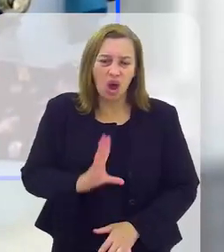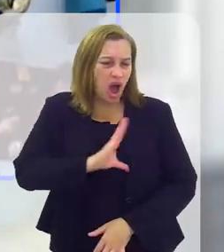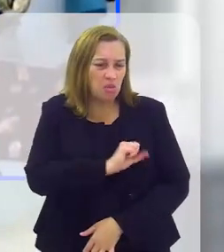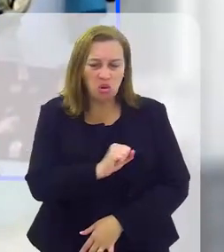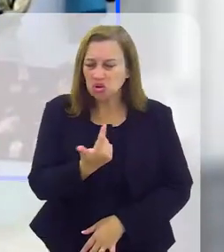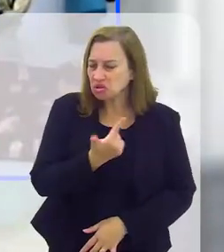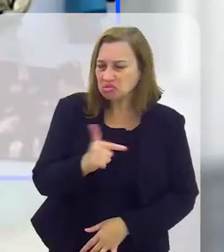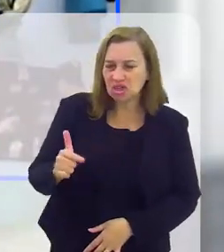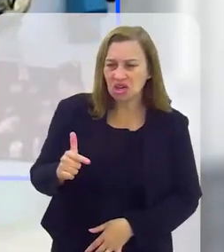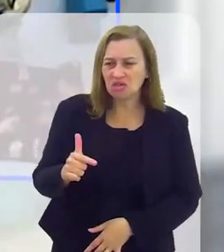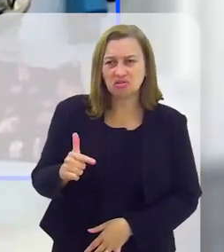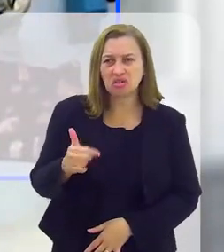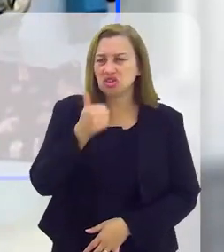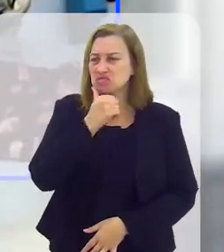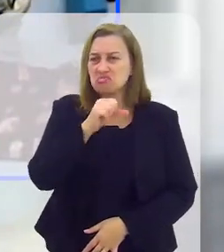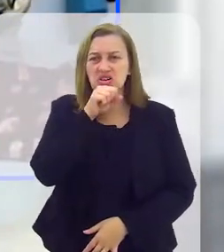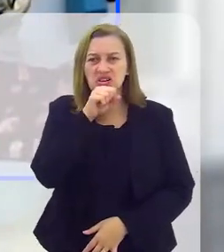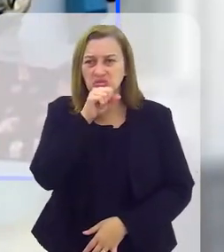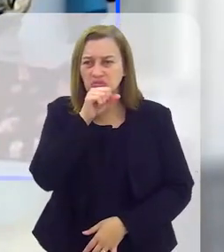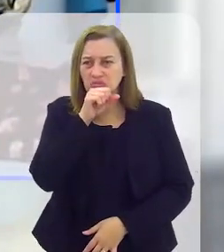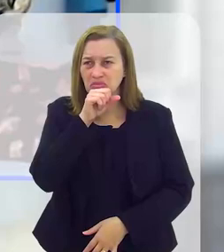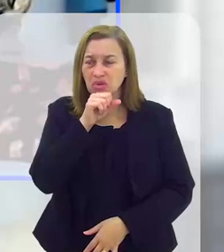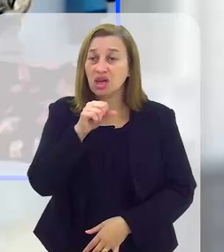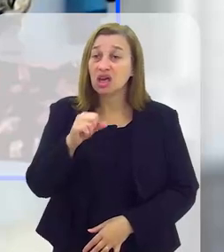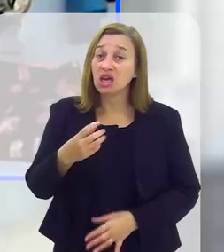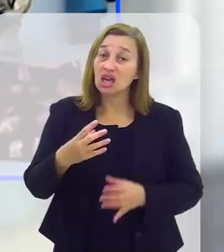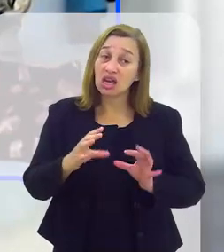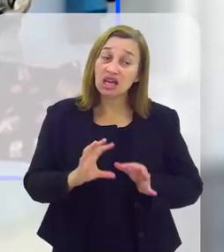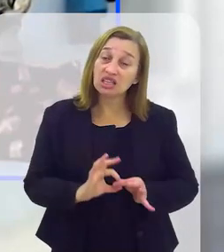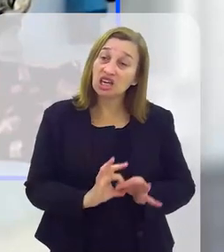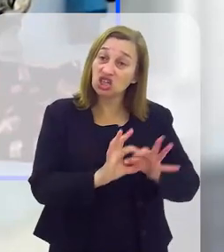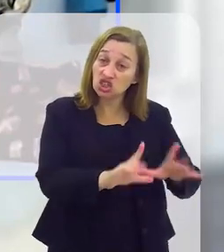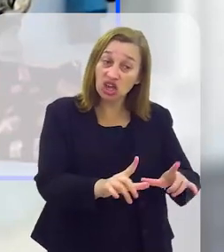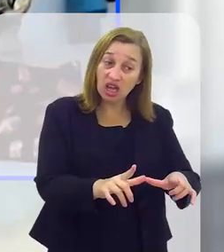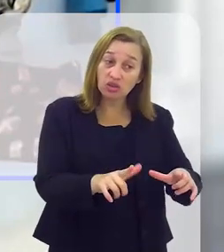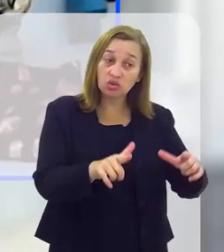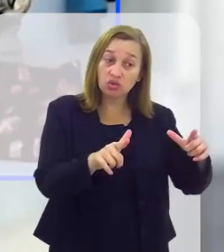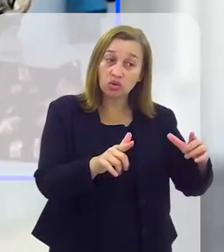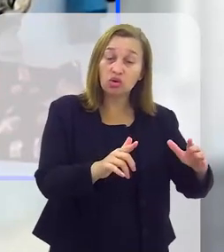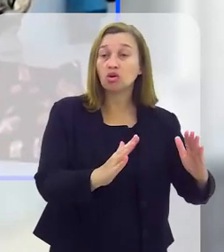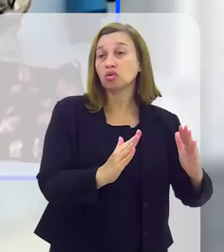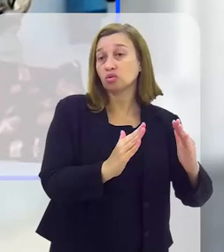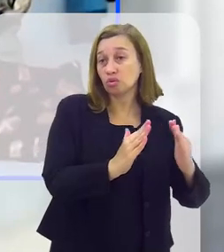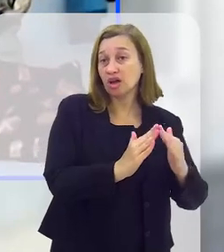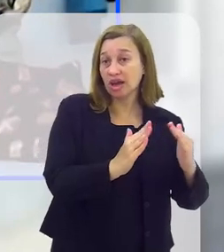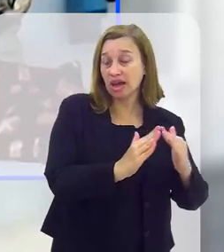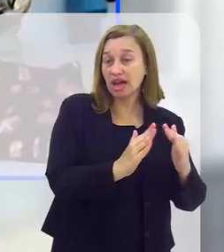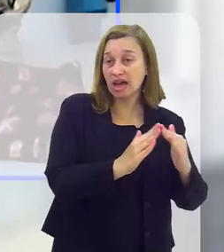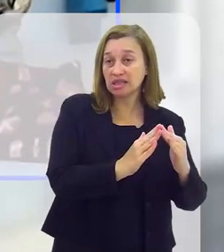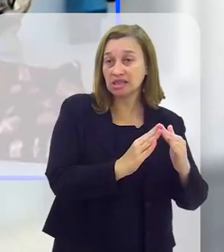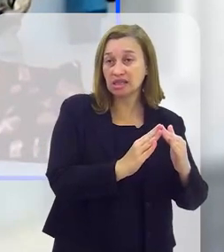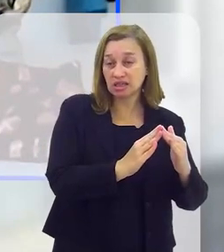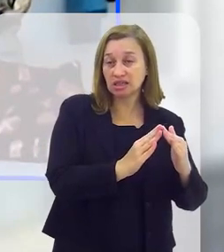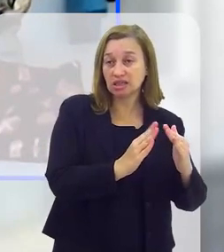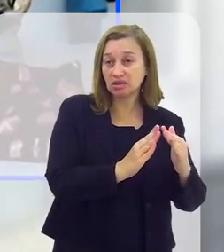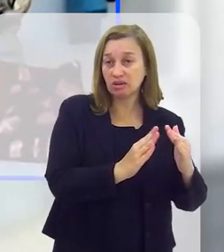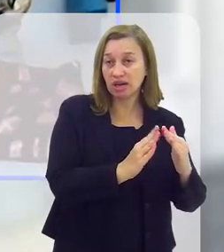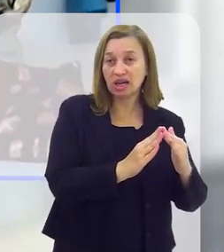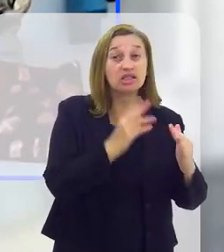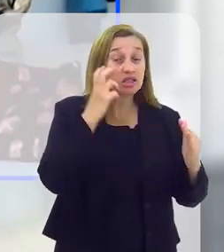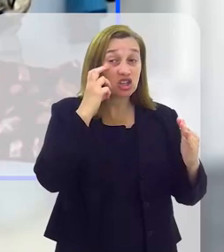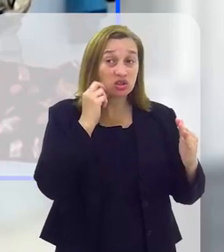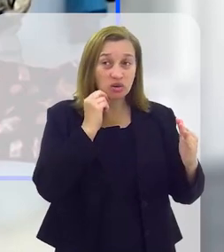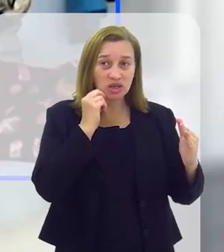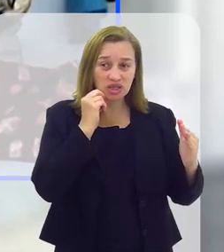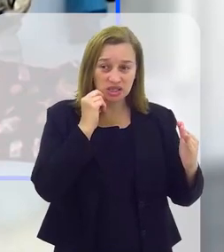indesejado desde o momento da sua concepção. Ele é colocado num abrigo onde as pessoas e